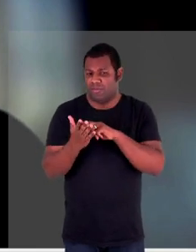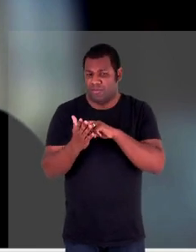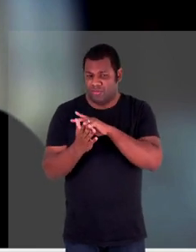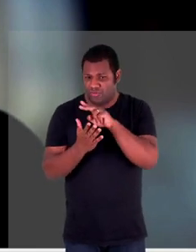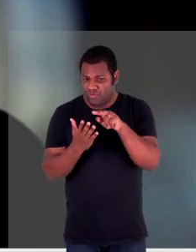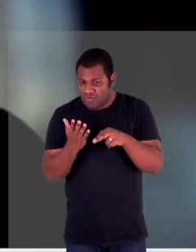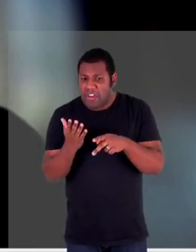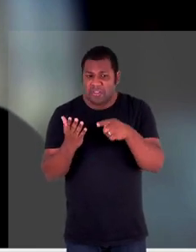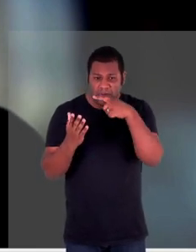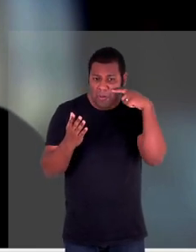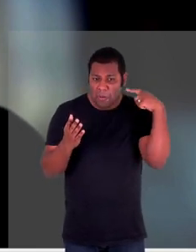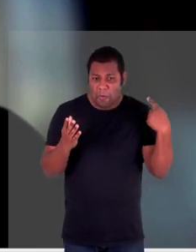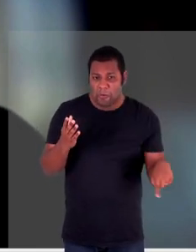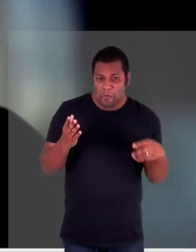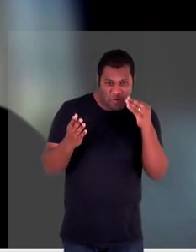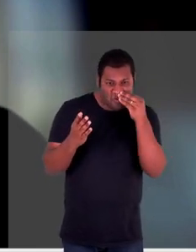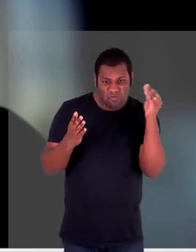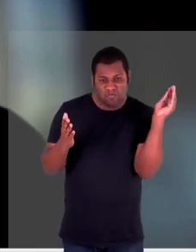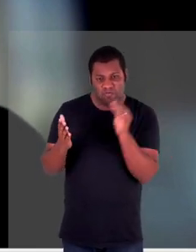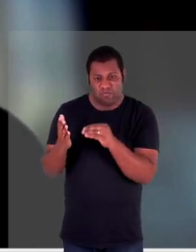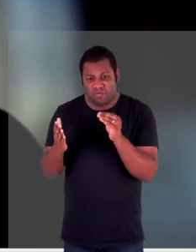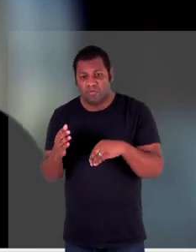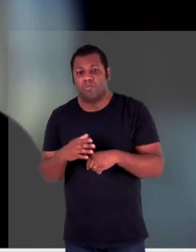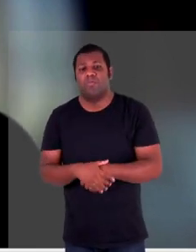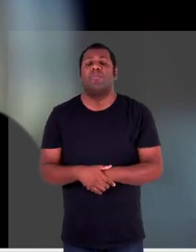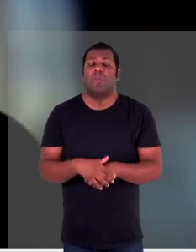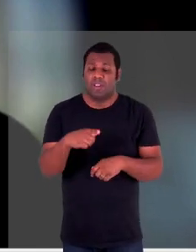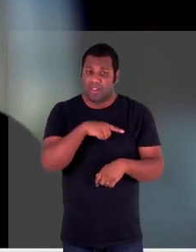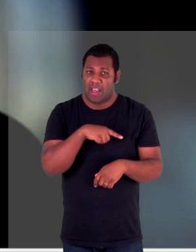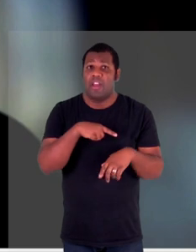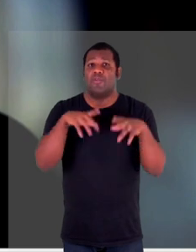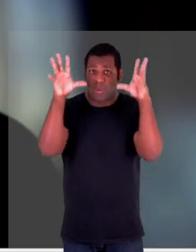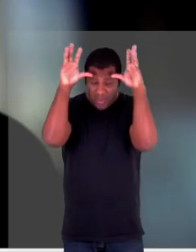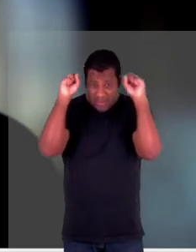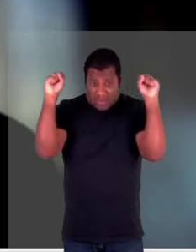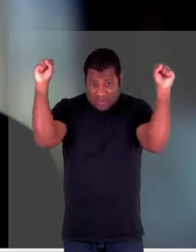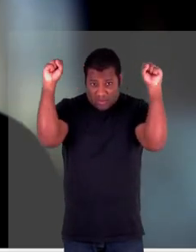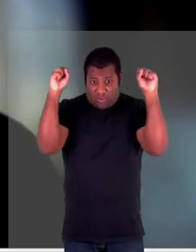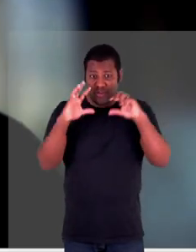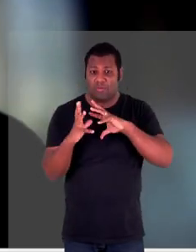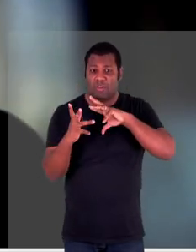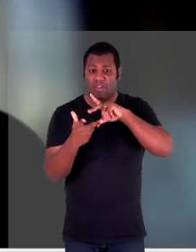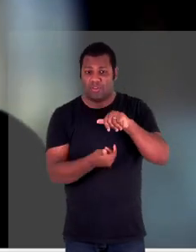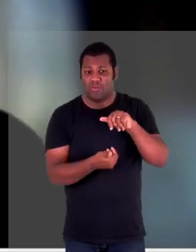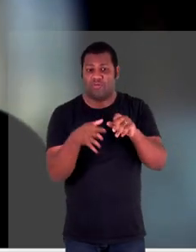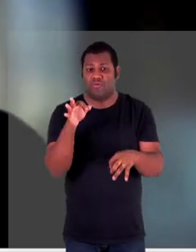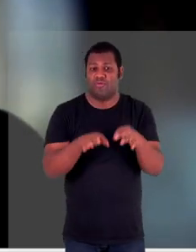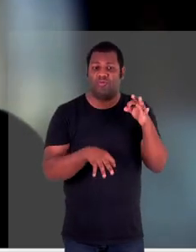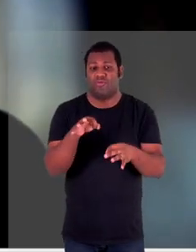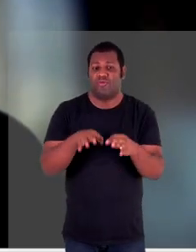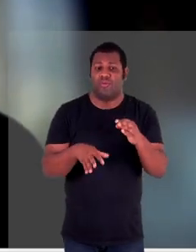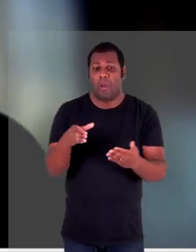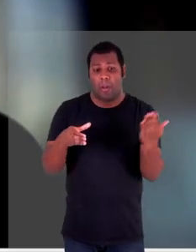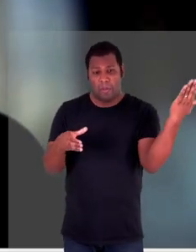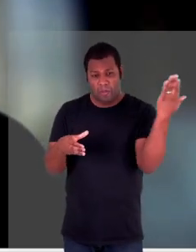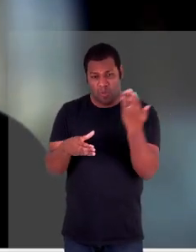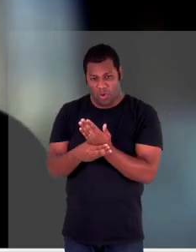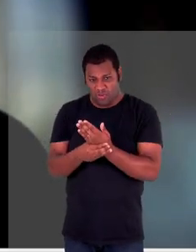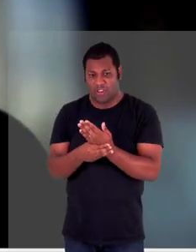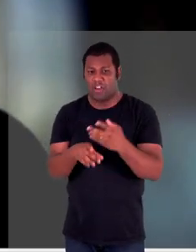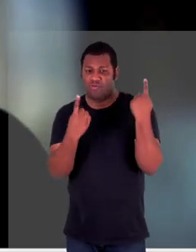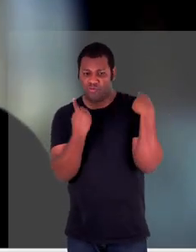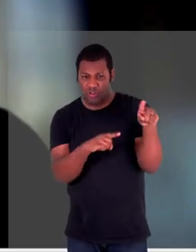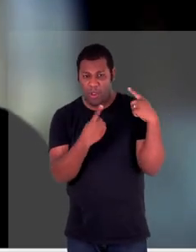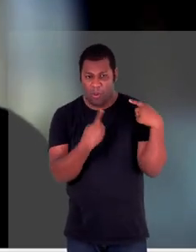tem a condenação no Tribunal Penal Internacional na Corte Internacional de Justiça com processos também contra a Federação Russa contra